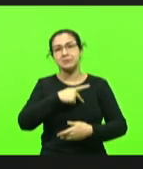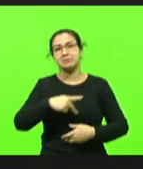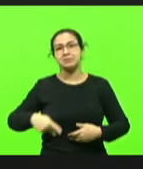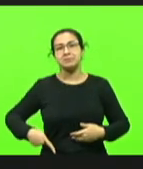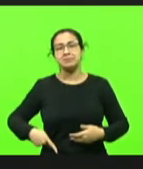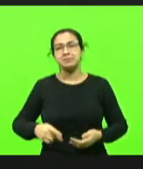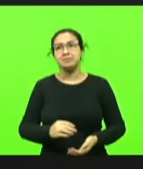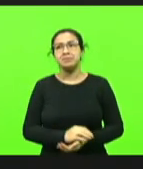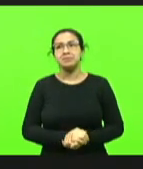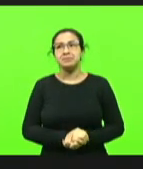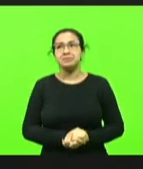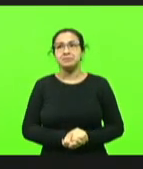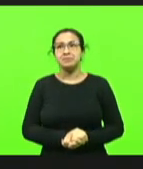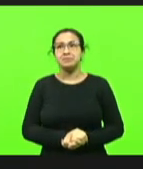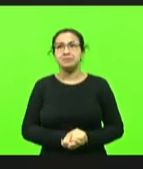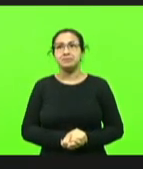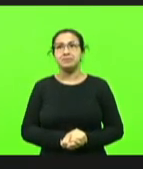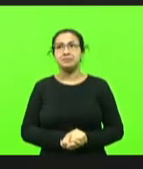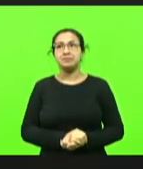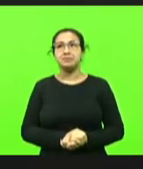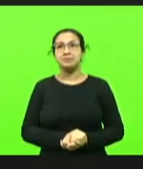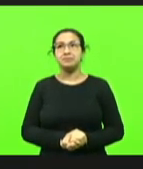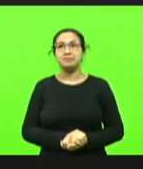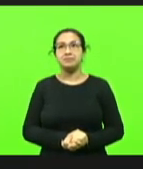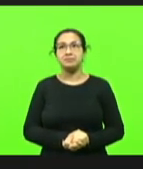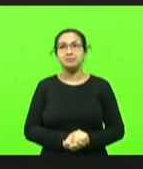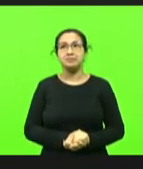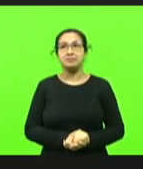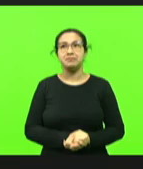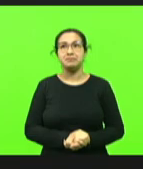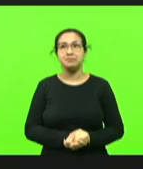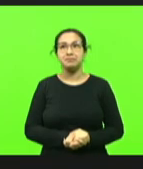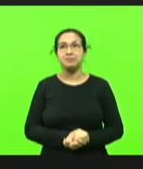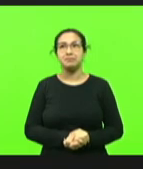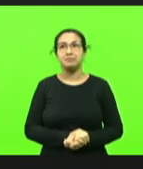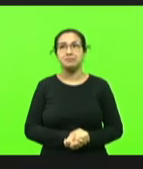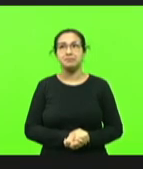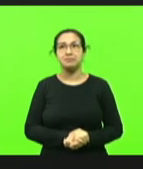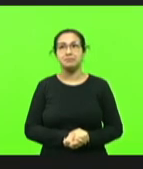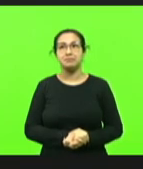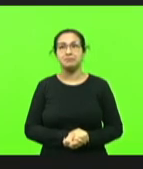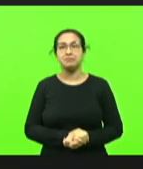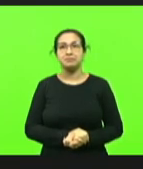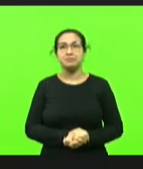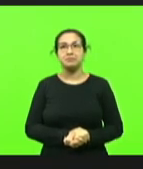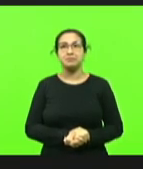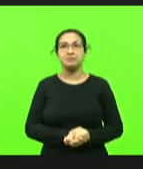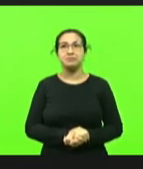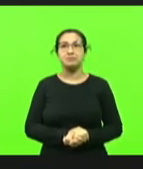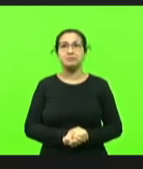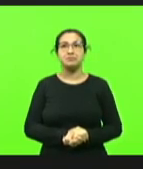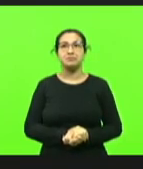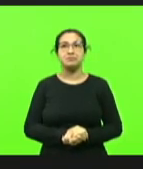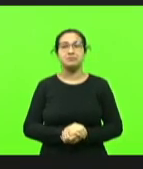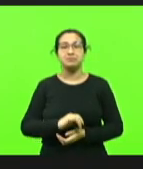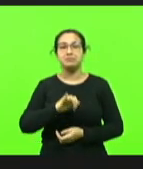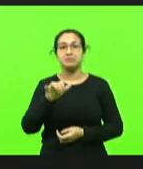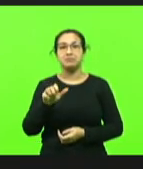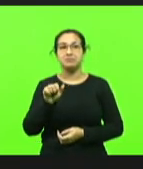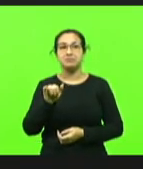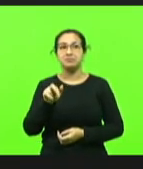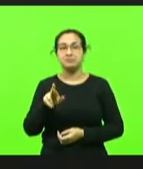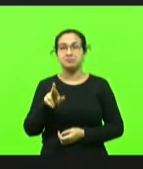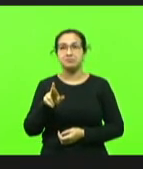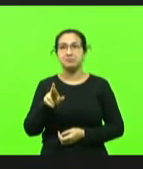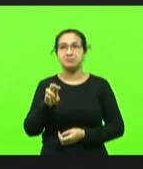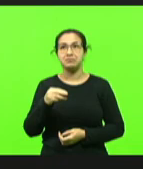Obrigado, deputado meu dia de São Sareta. Deputado Jair Mioto, pedindo pela ordem. Presidente,